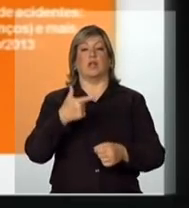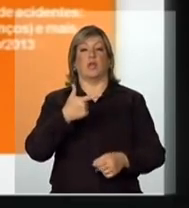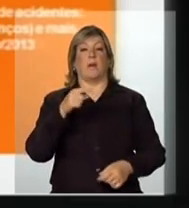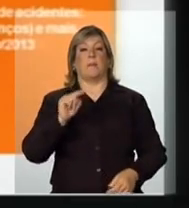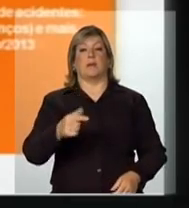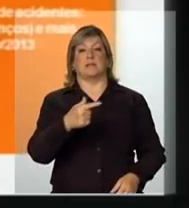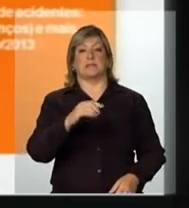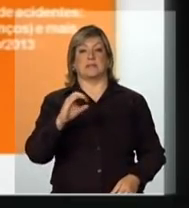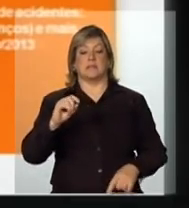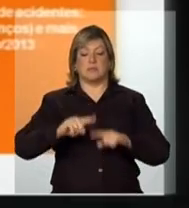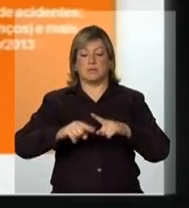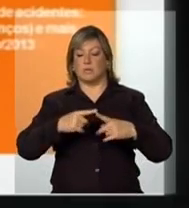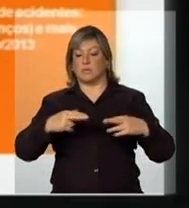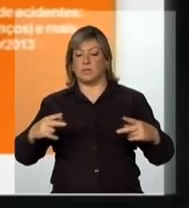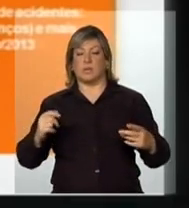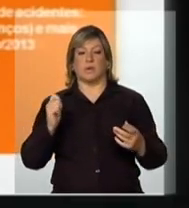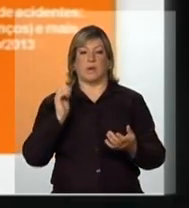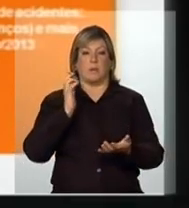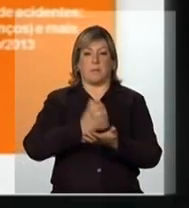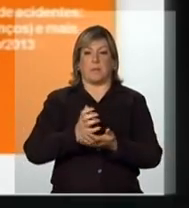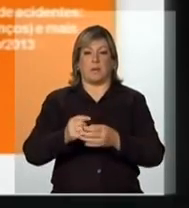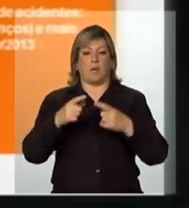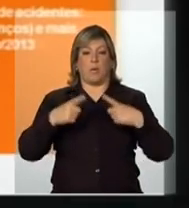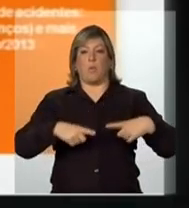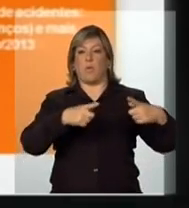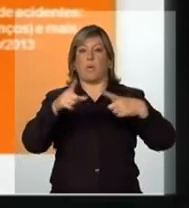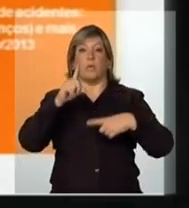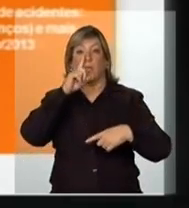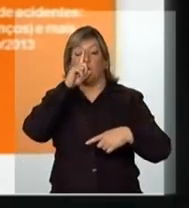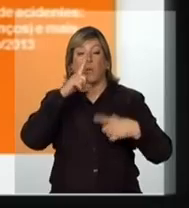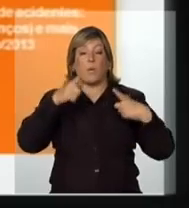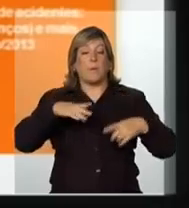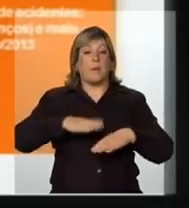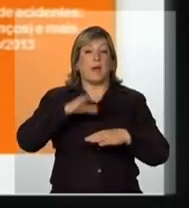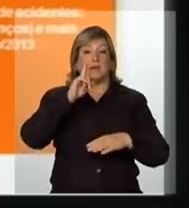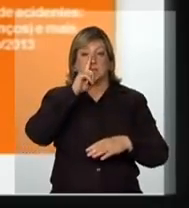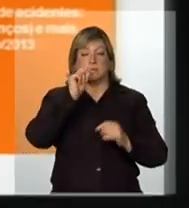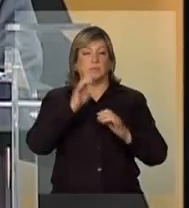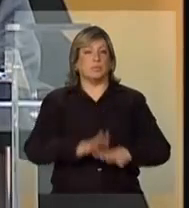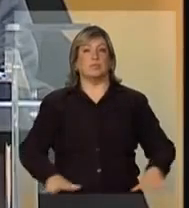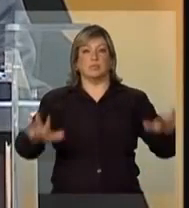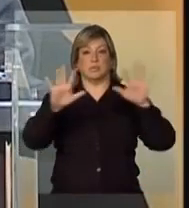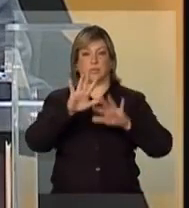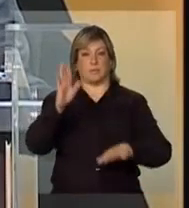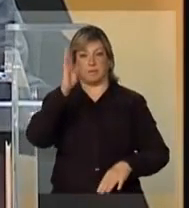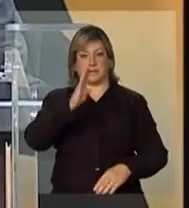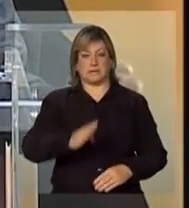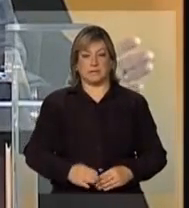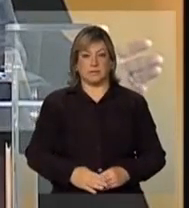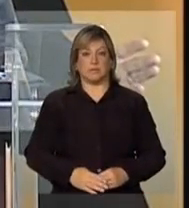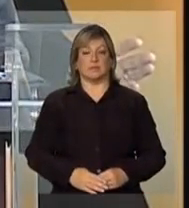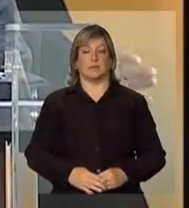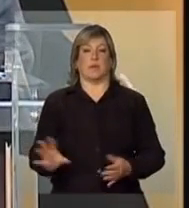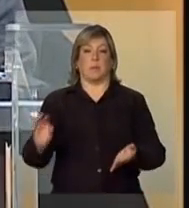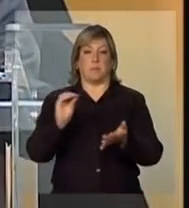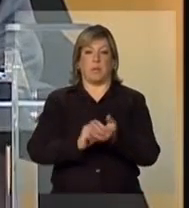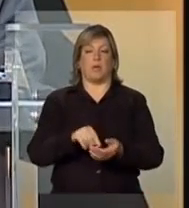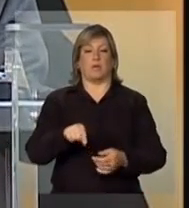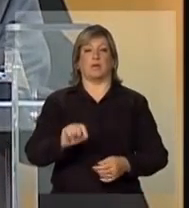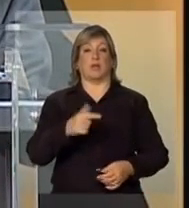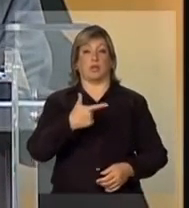equipamentos em pontos críticos de acidentes distribuídos em todo o país, desses 2